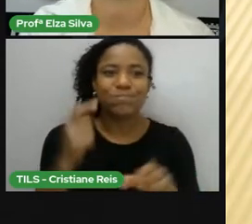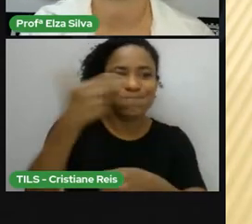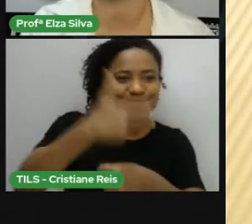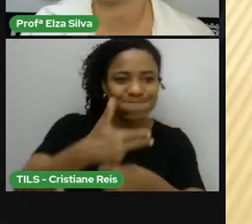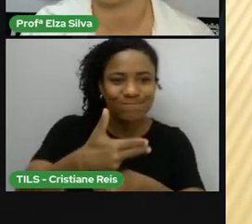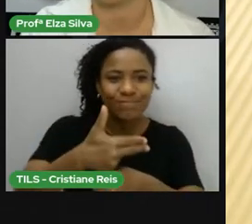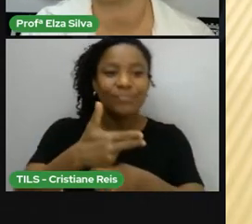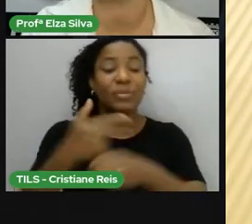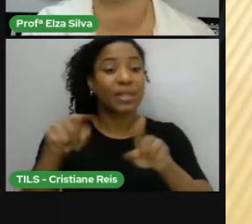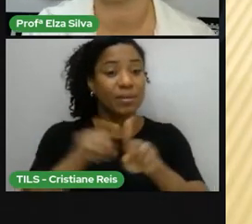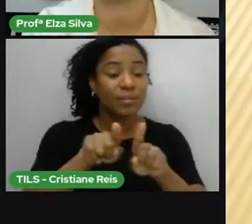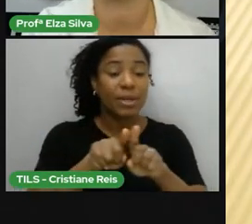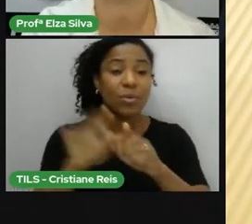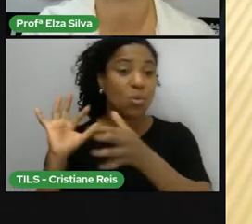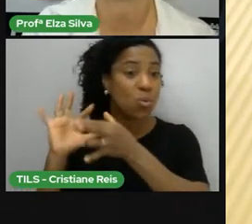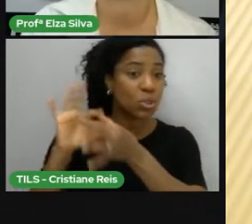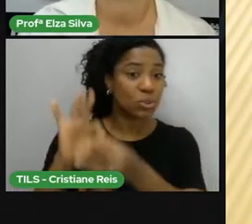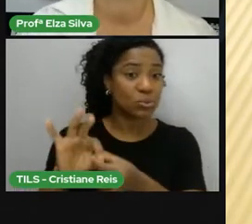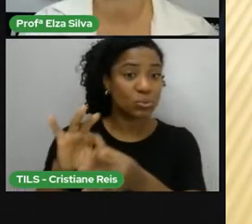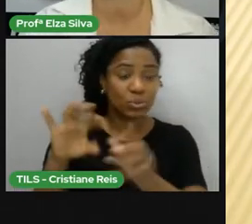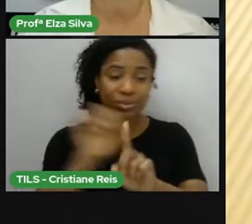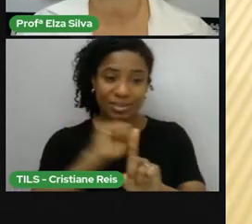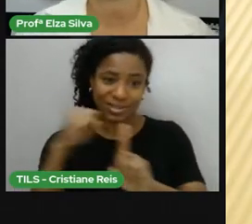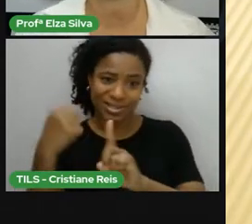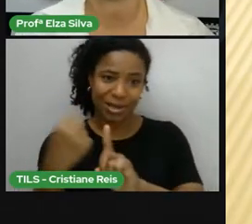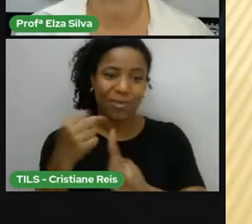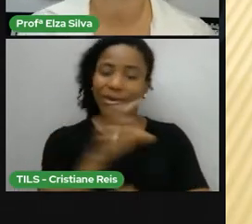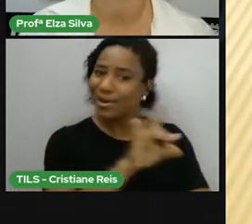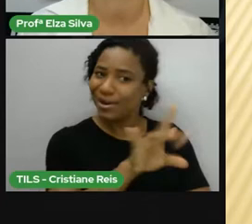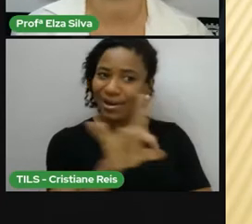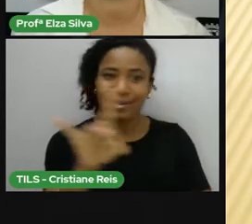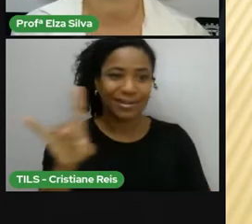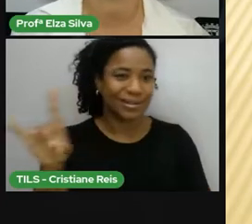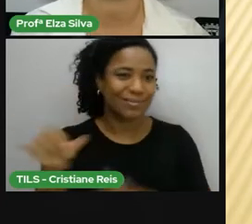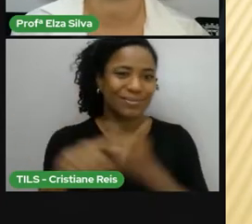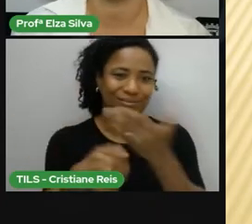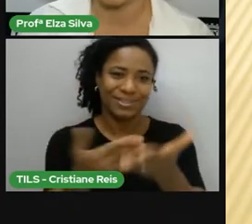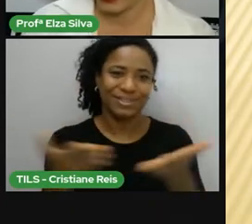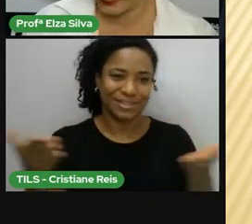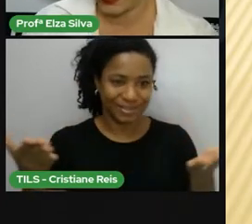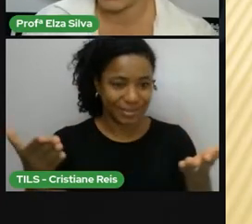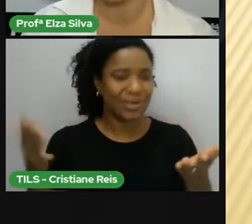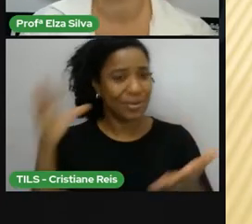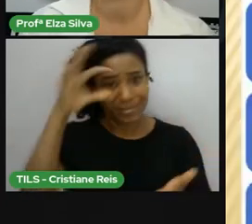contexto social do estudante, para a interação na realidade.